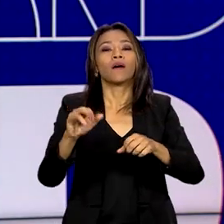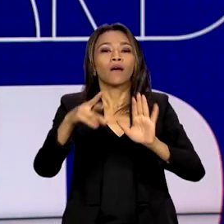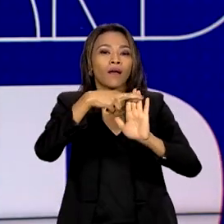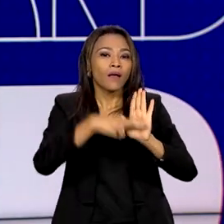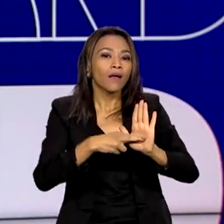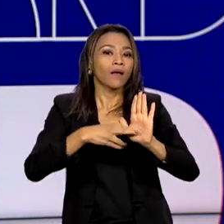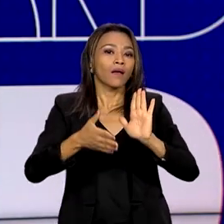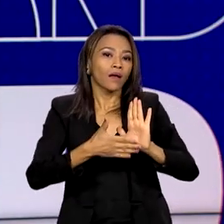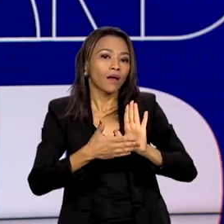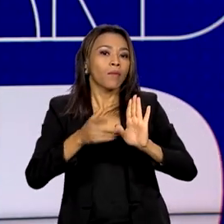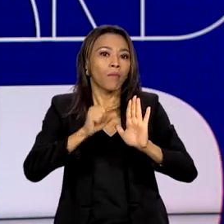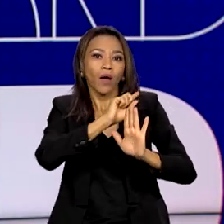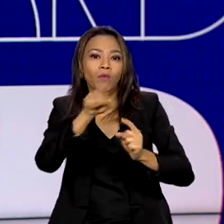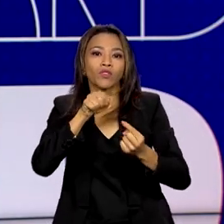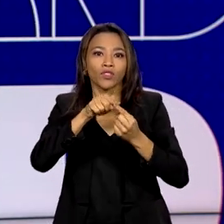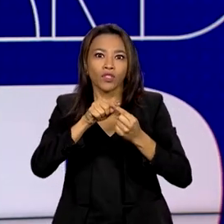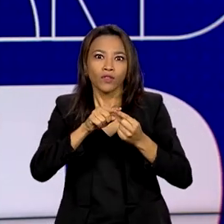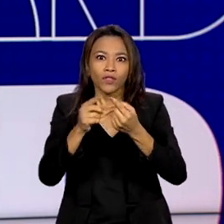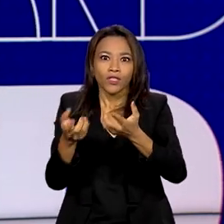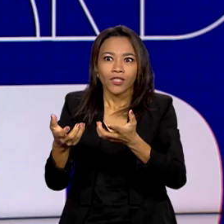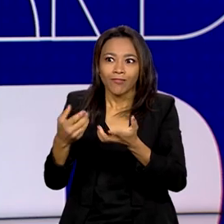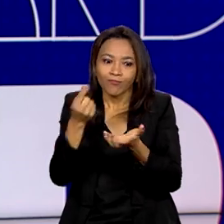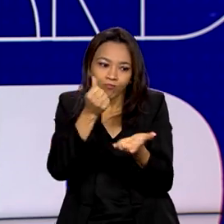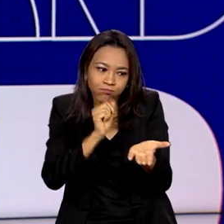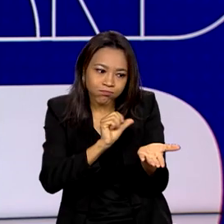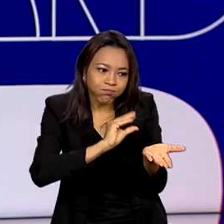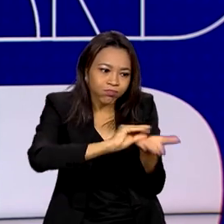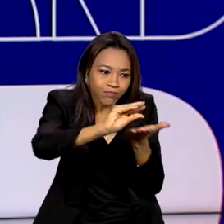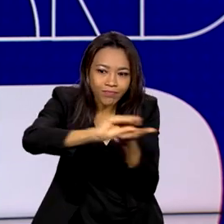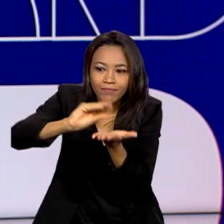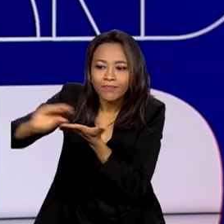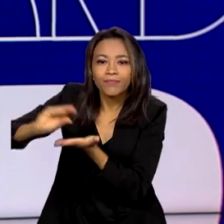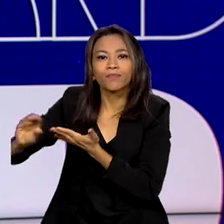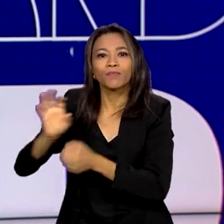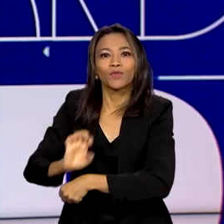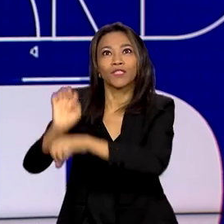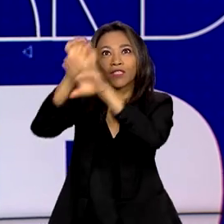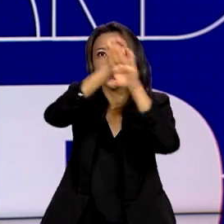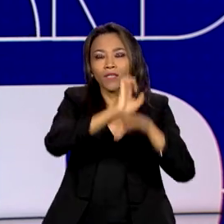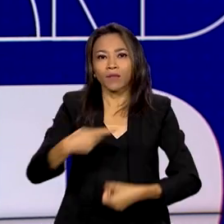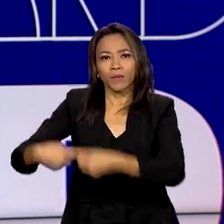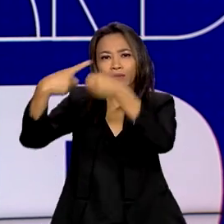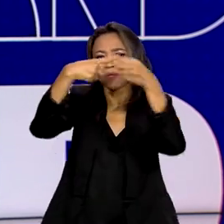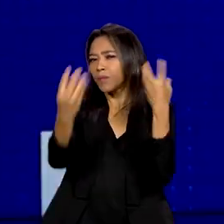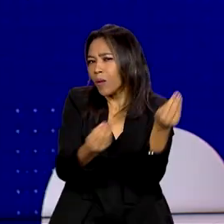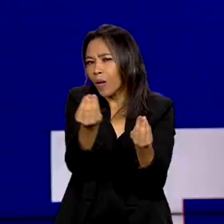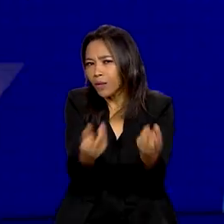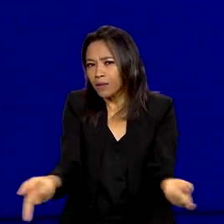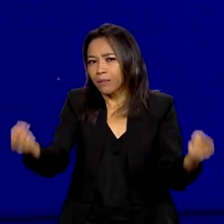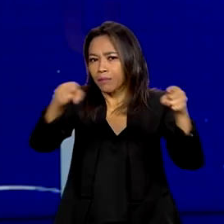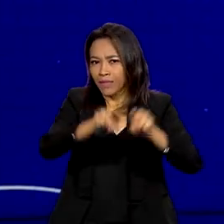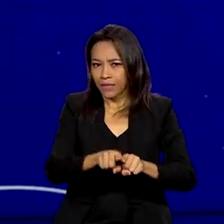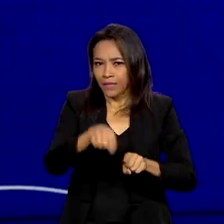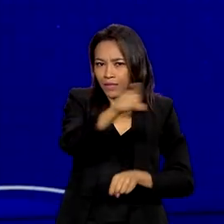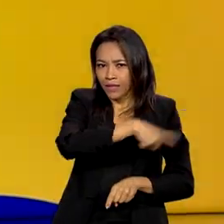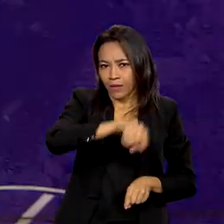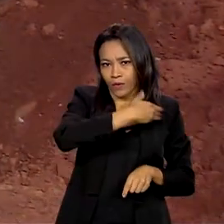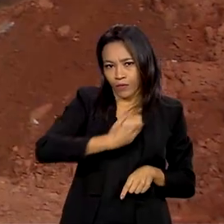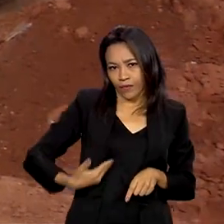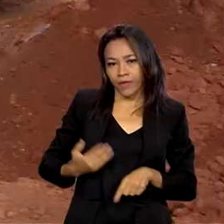atrair investimentos para a realização de obras em estados e municípios por meio de parcerias público-privadas.